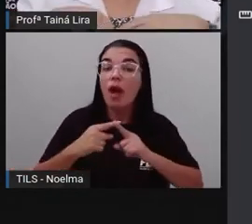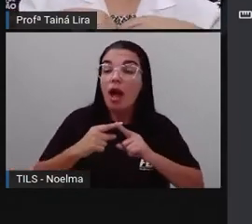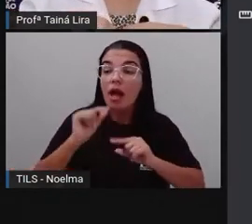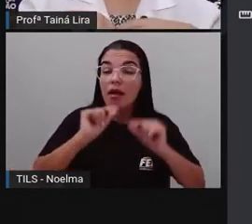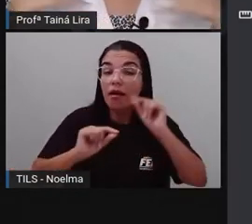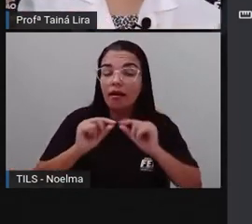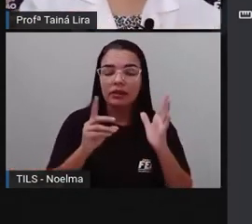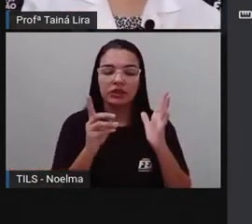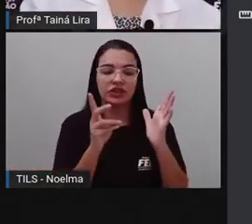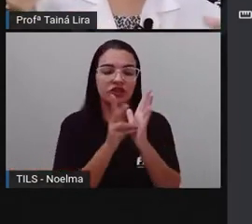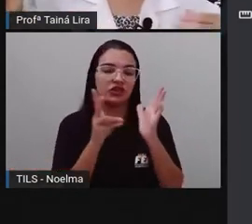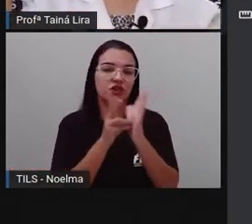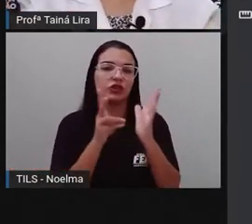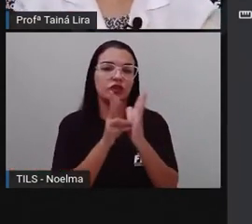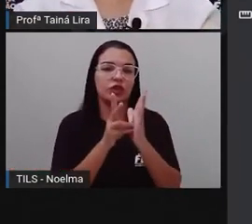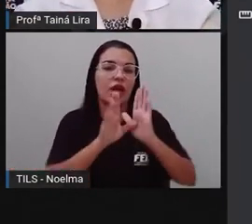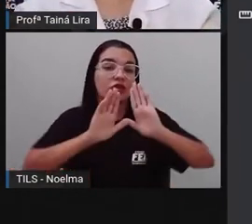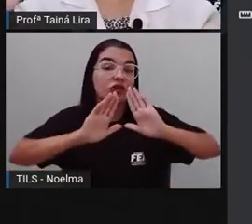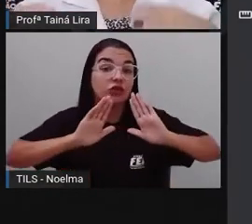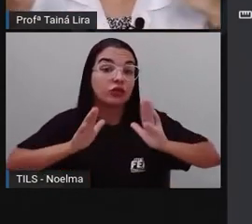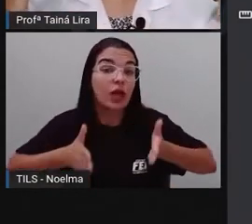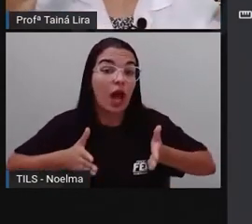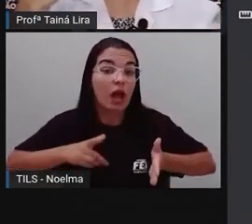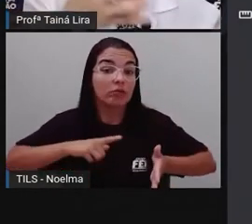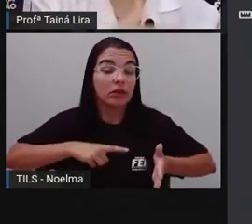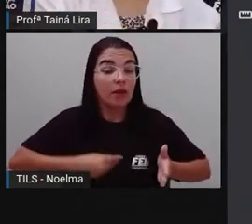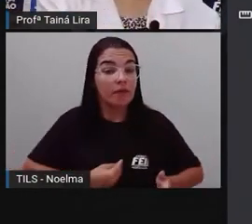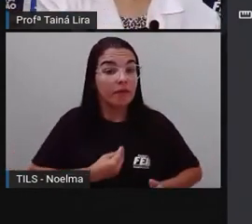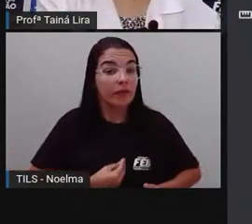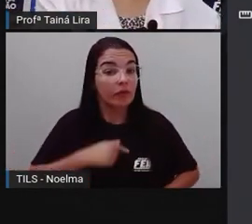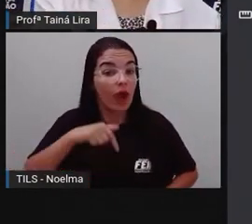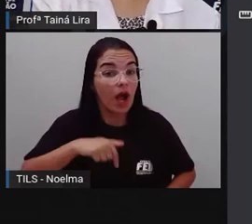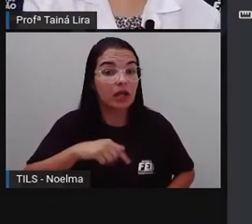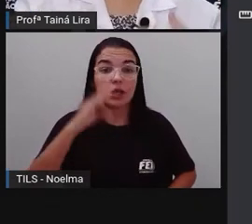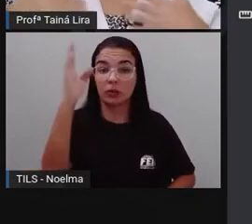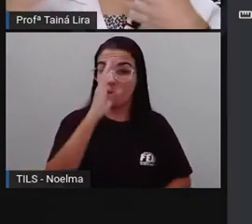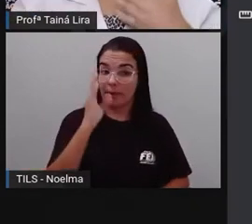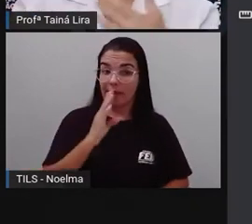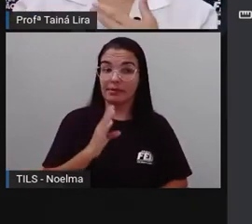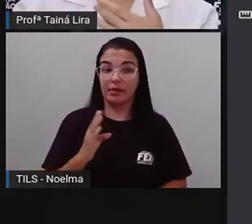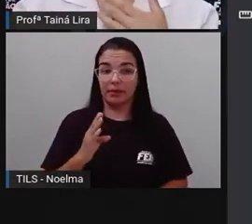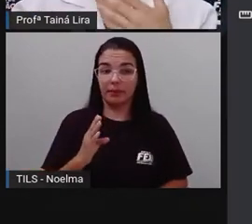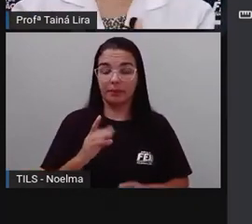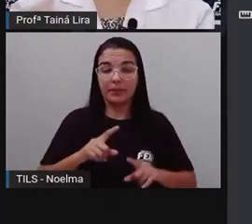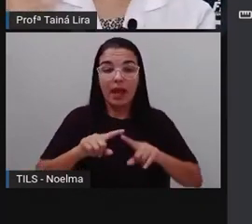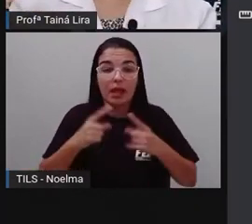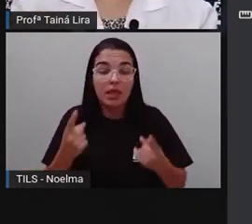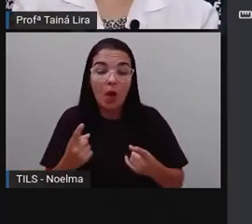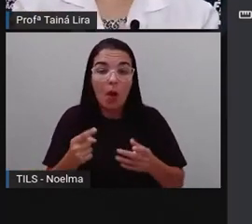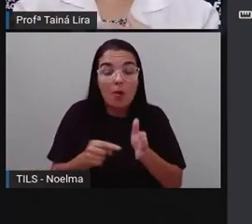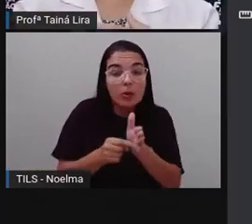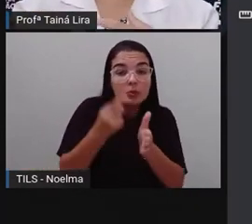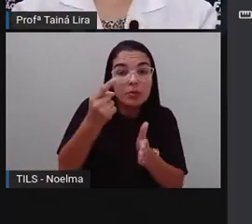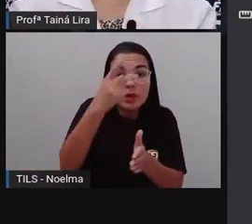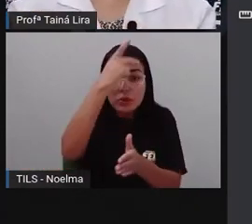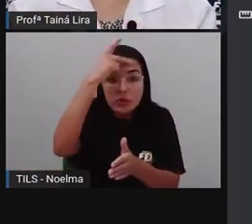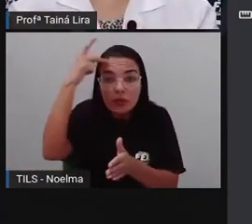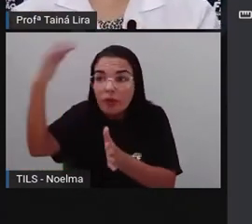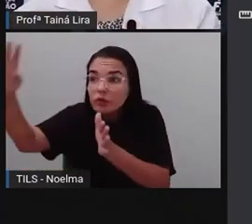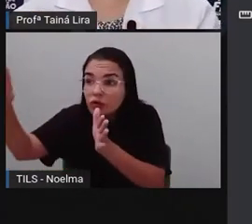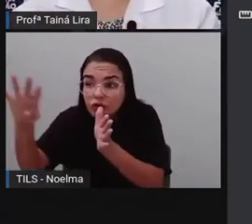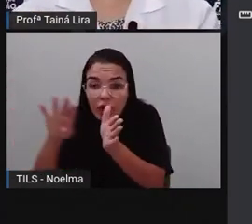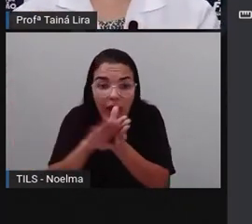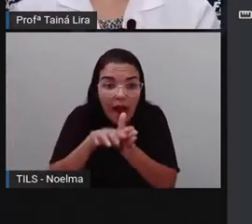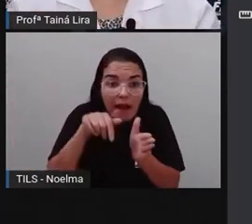Então, os indígenas eram realmente, né? Um povo daqui do Brasil. E os primeiros povos estrangeiros foram os